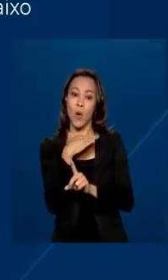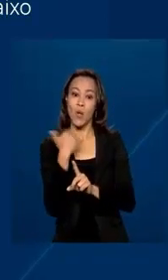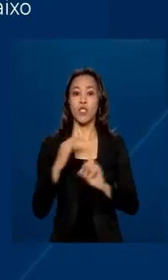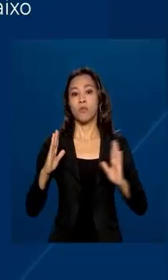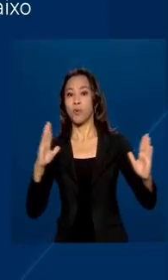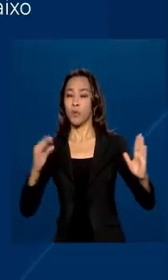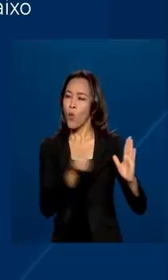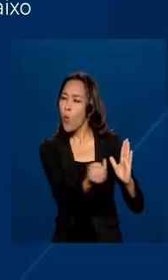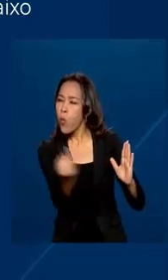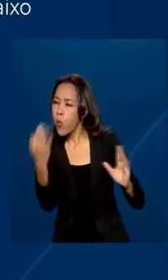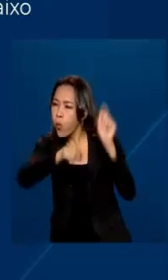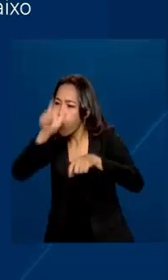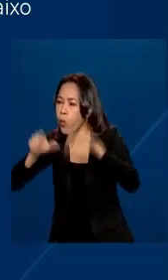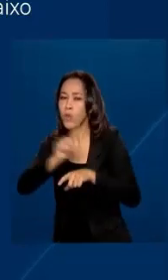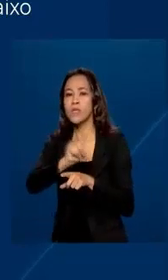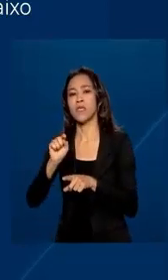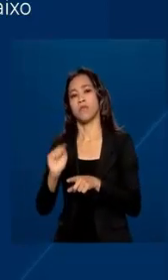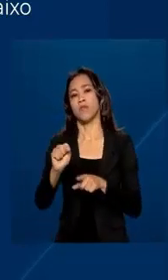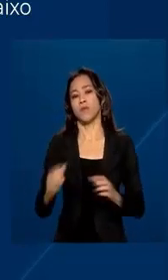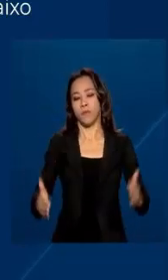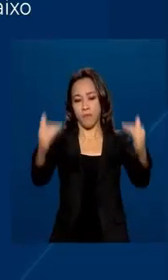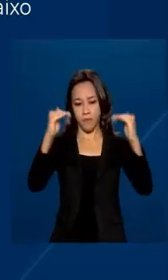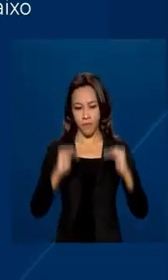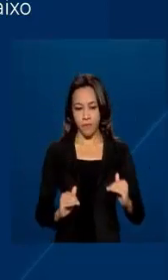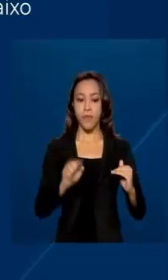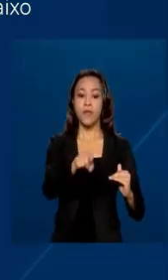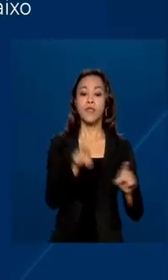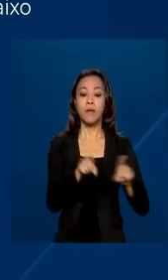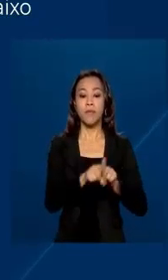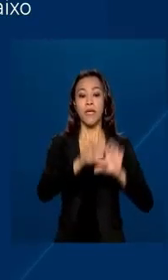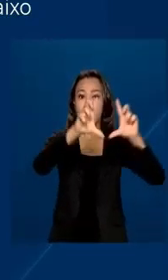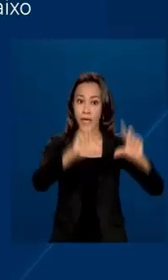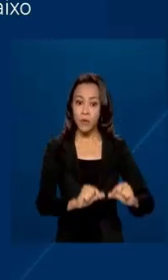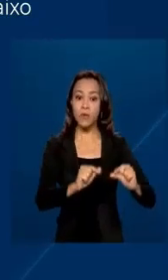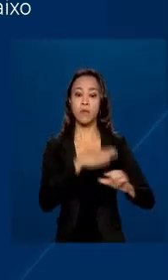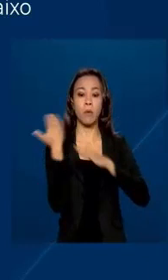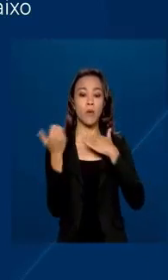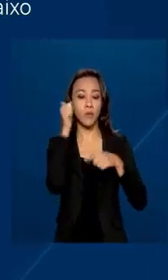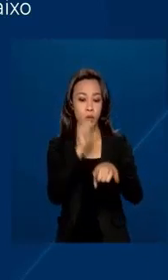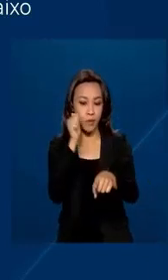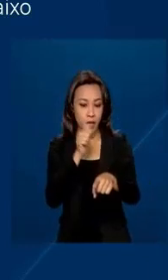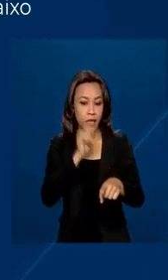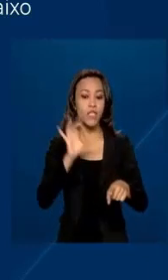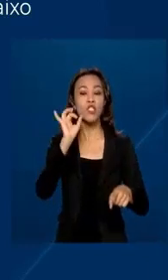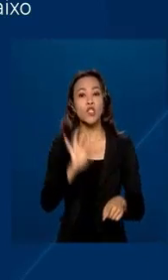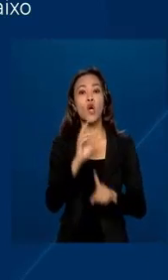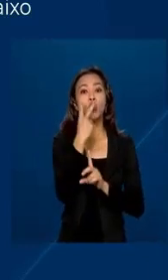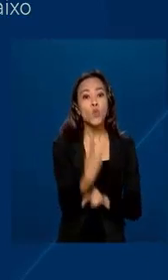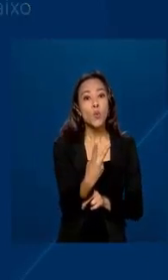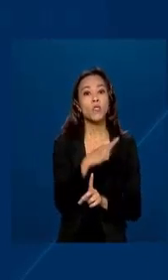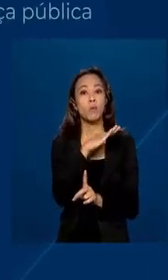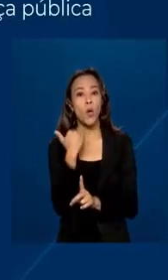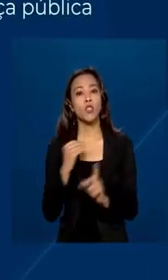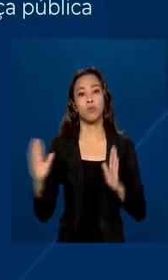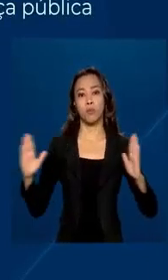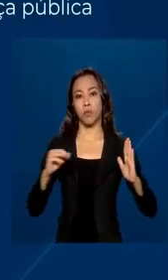habitantes Reduzir a taxa nacional de mortes violentas de mulheres Para baixo de duas mortes por 100 mil mulheres